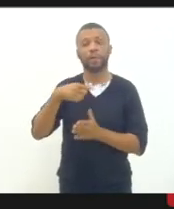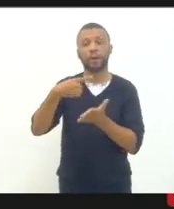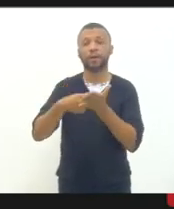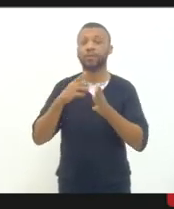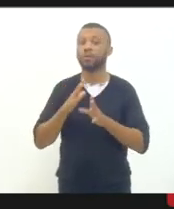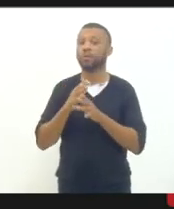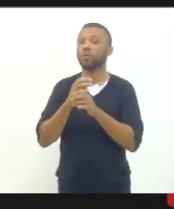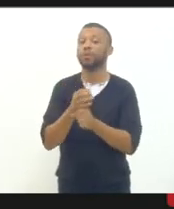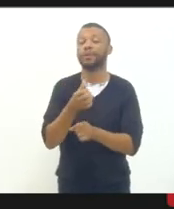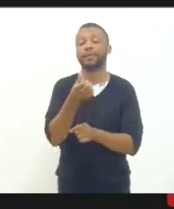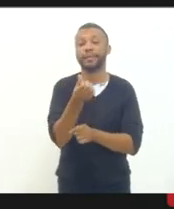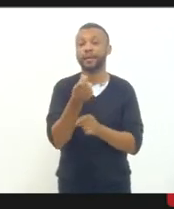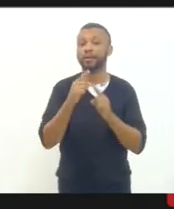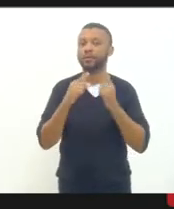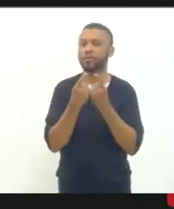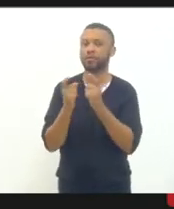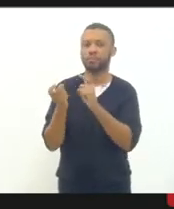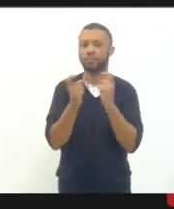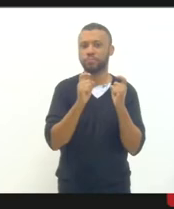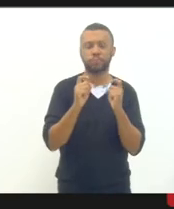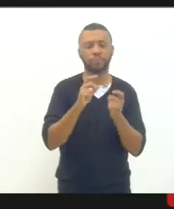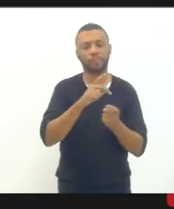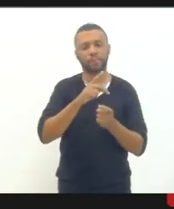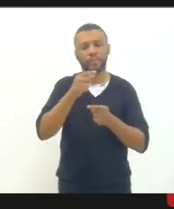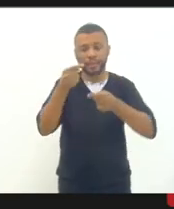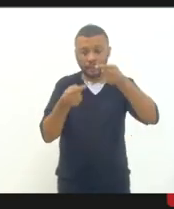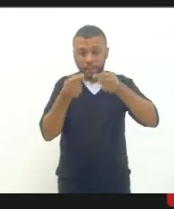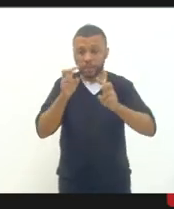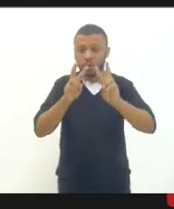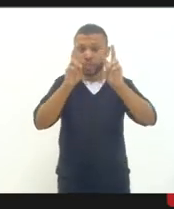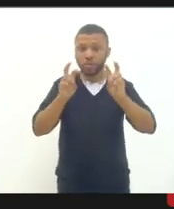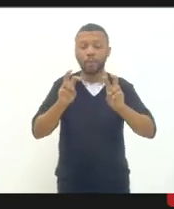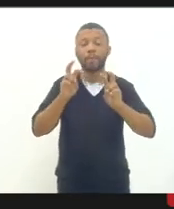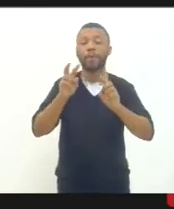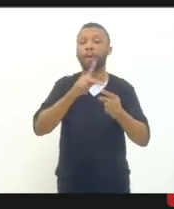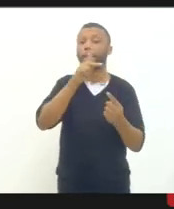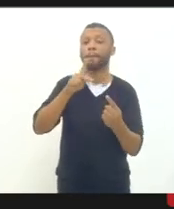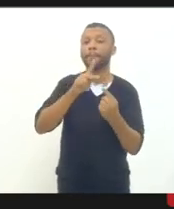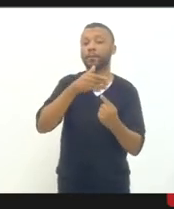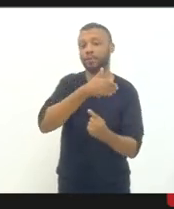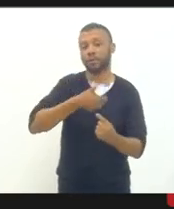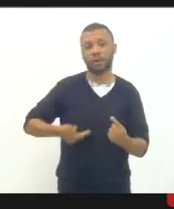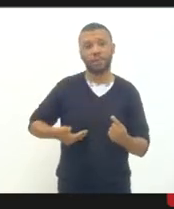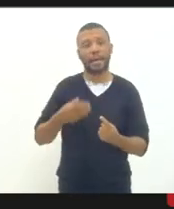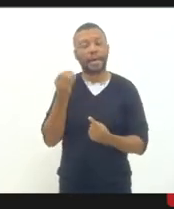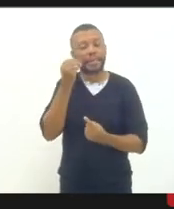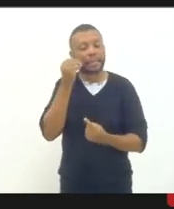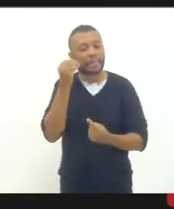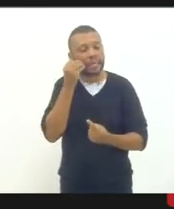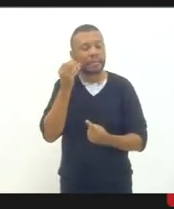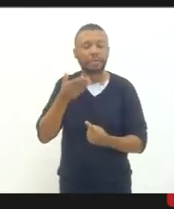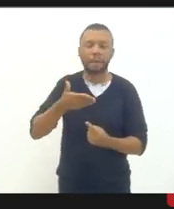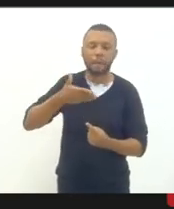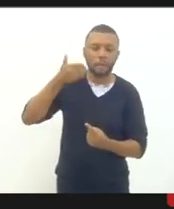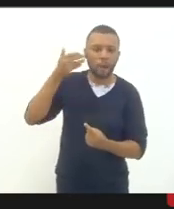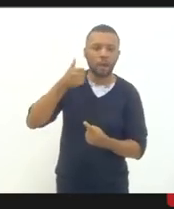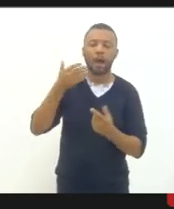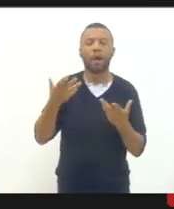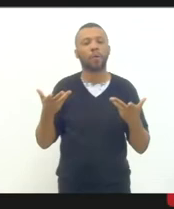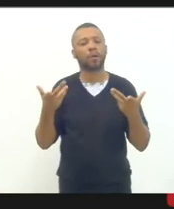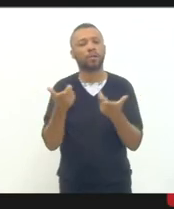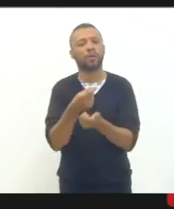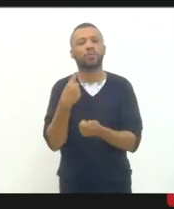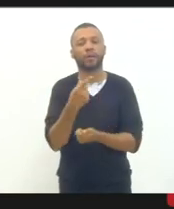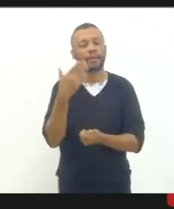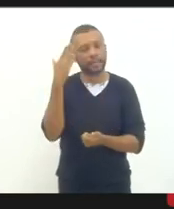de debate do nosso plano estadual em forma de pelo da melhor na melhor qualidade e a gente sabe que